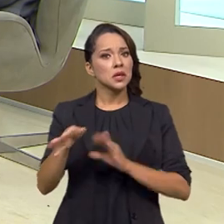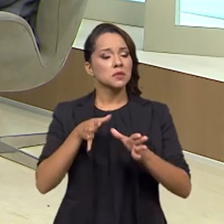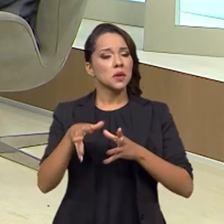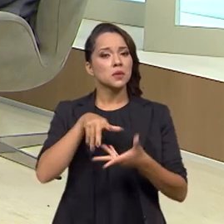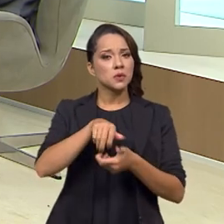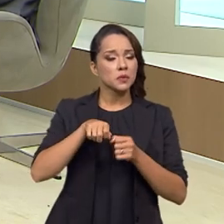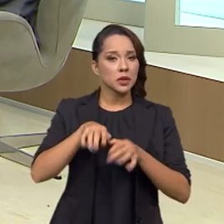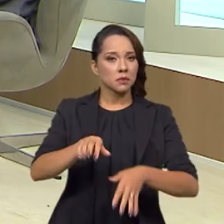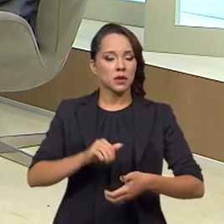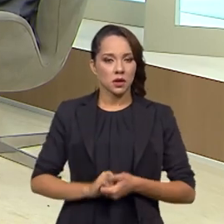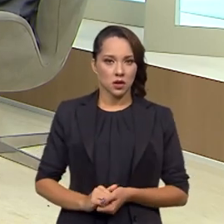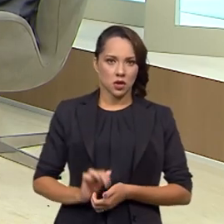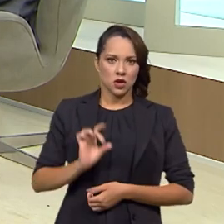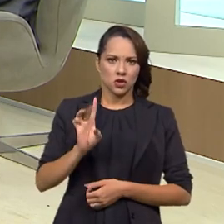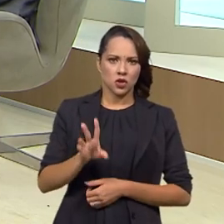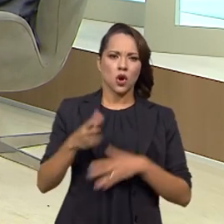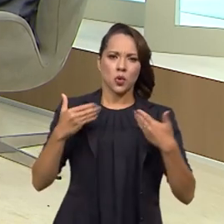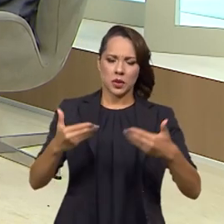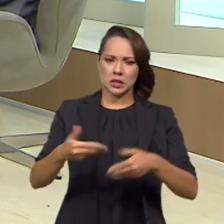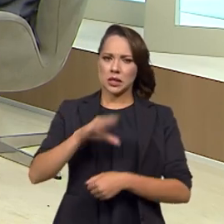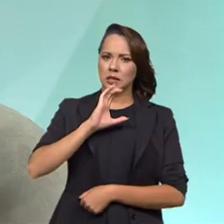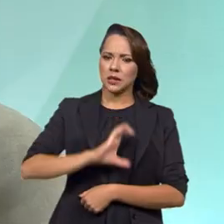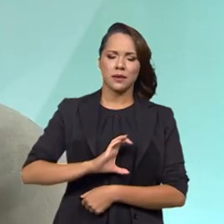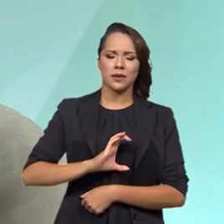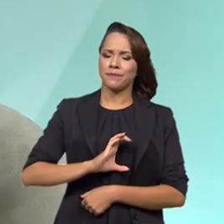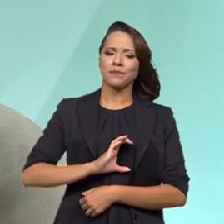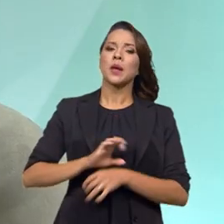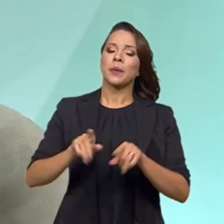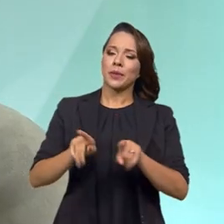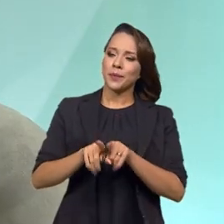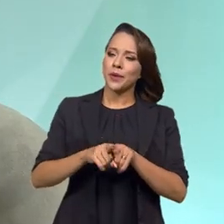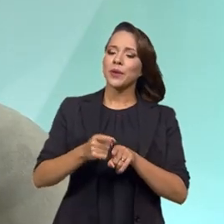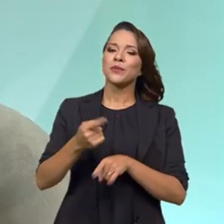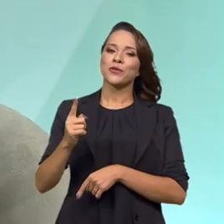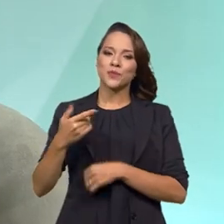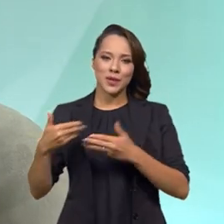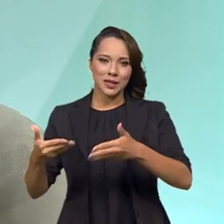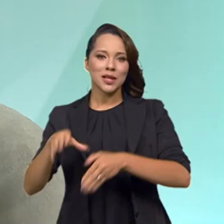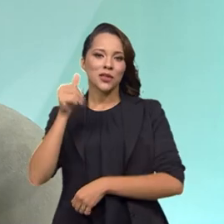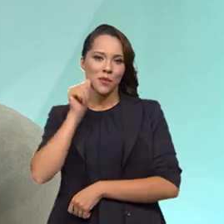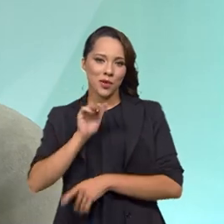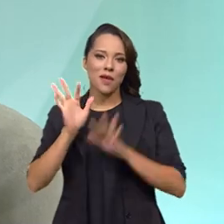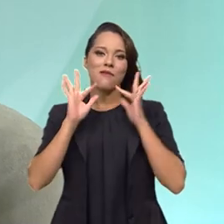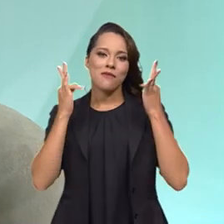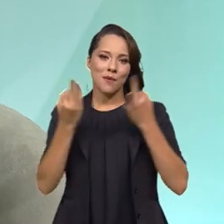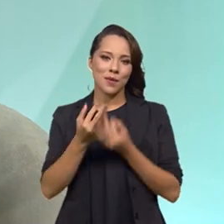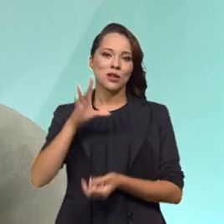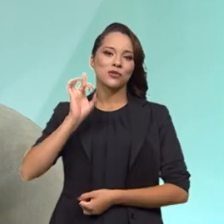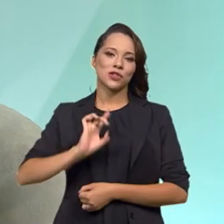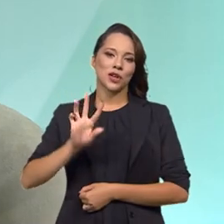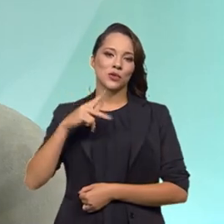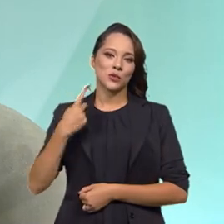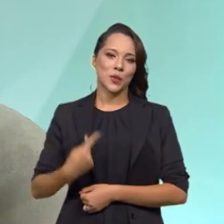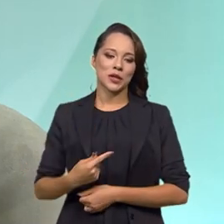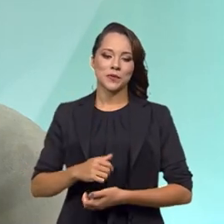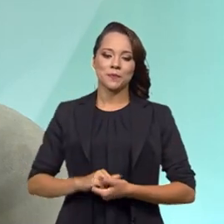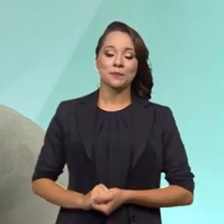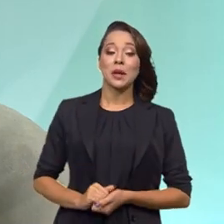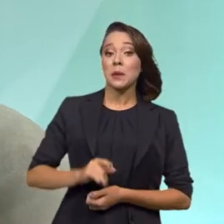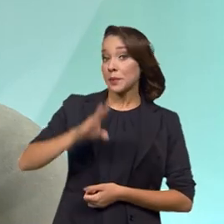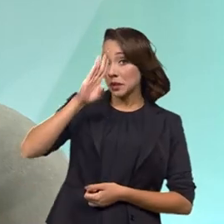de pandemia, não só através do Ministério da Cidadania, como também com o nosso Ministério da Mulher, da Família e Direitos Humanos.